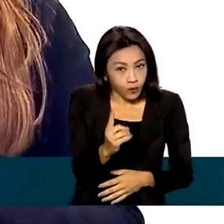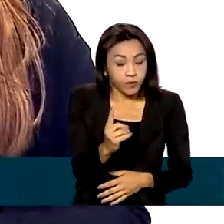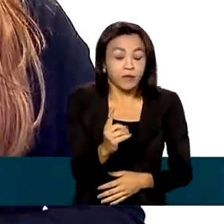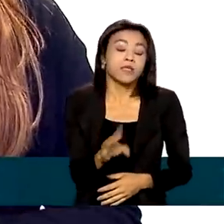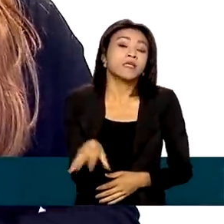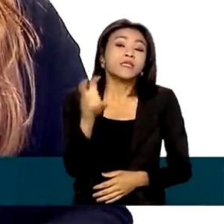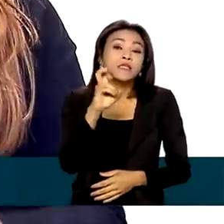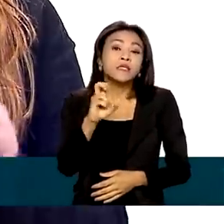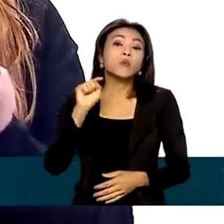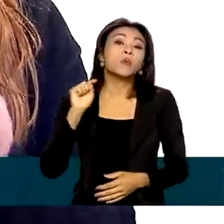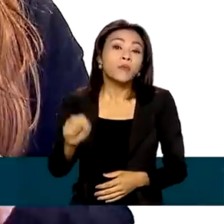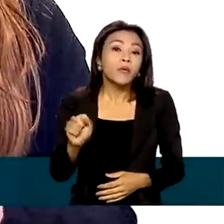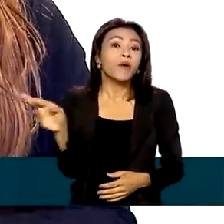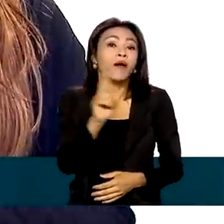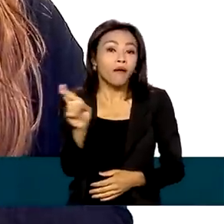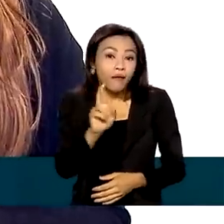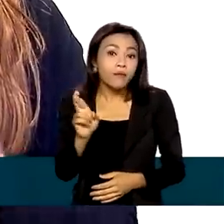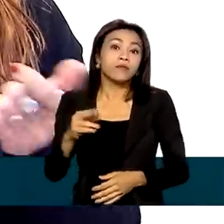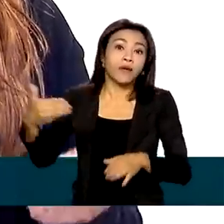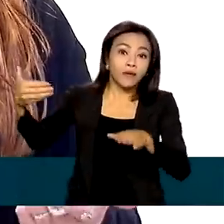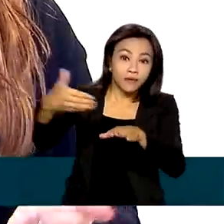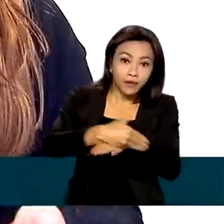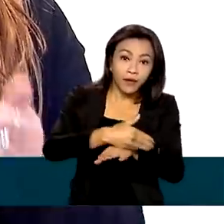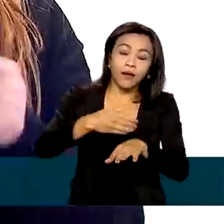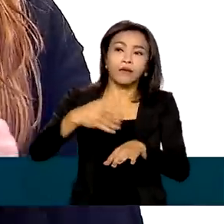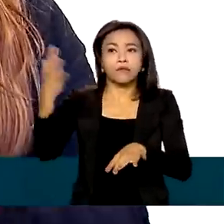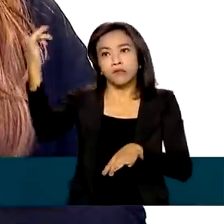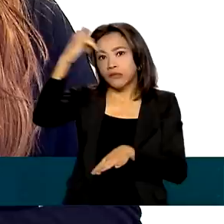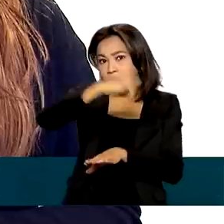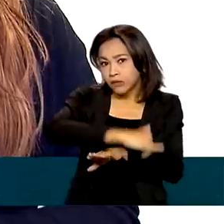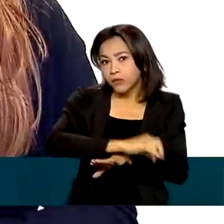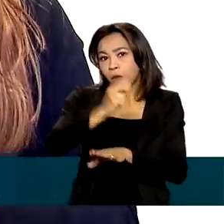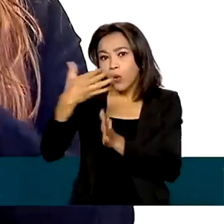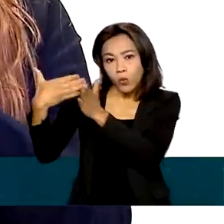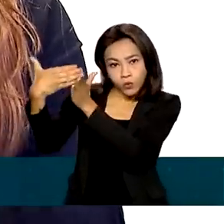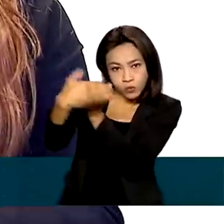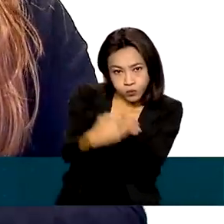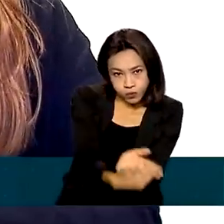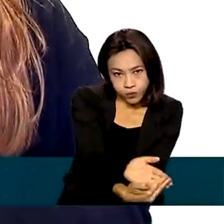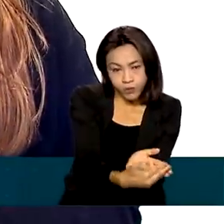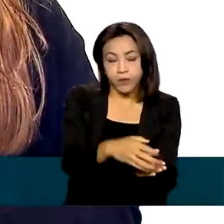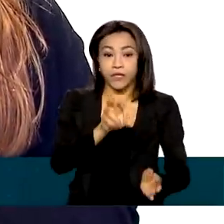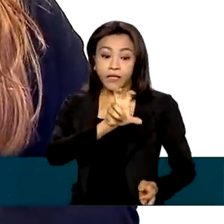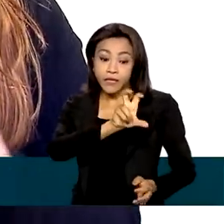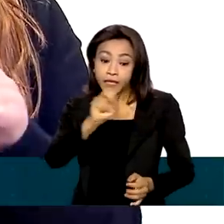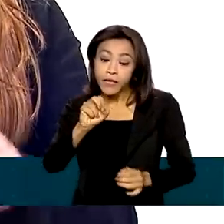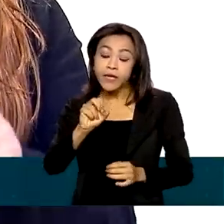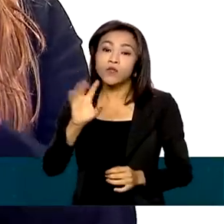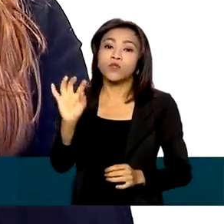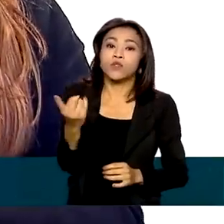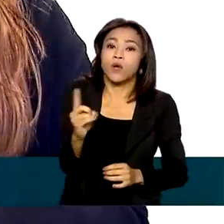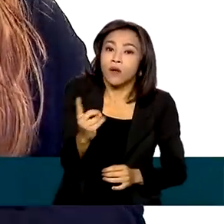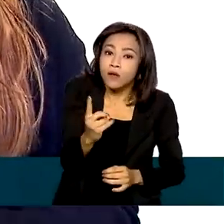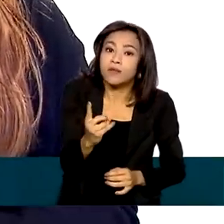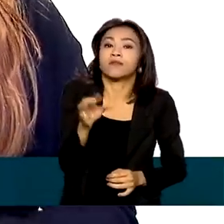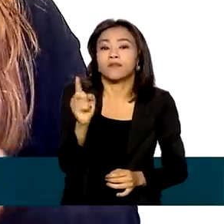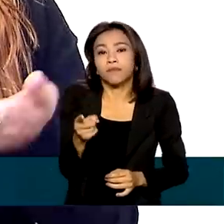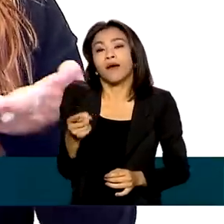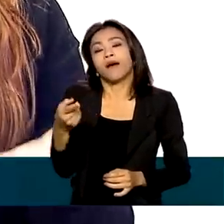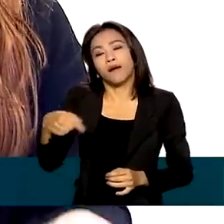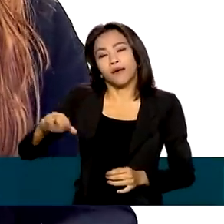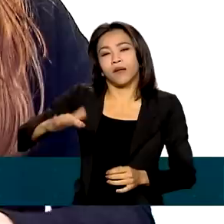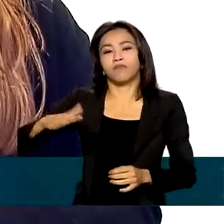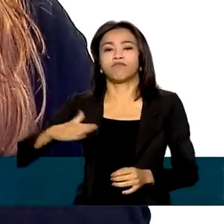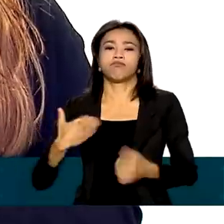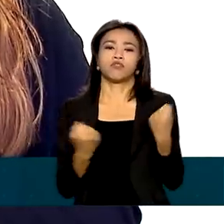de cinco mil reais para entrada via aérea ou marítima e quinhentos dólares para a chegada via terrestre.